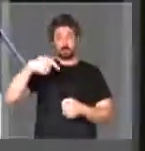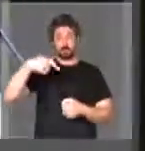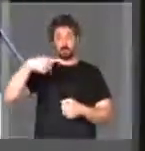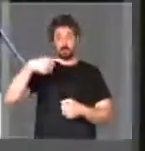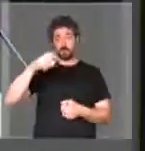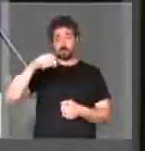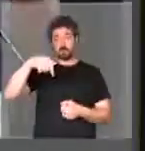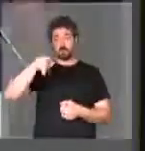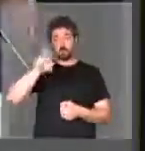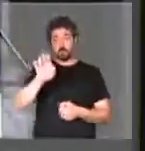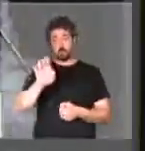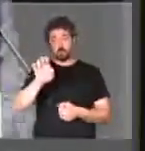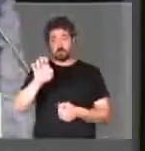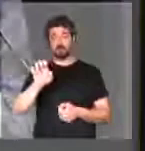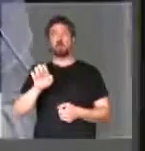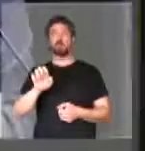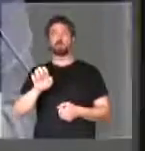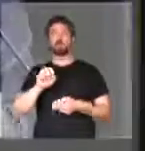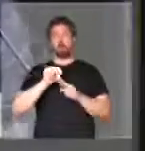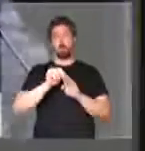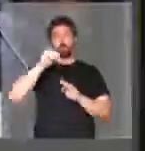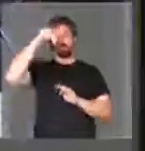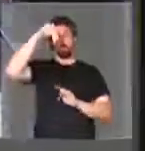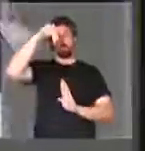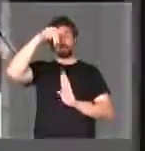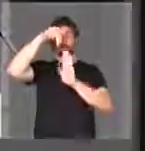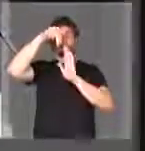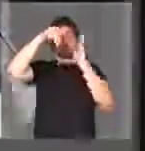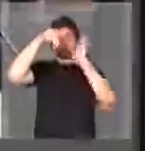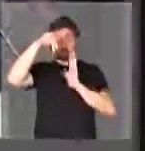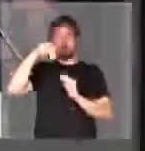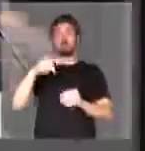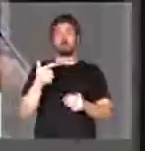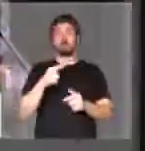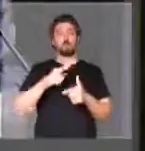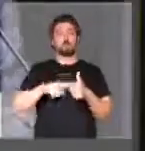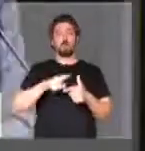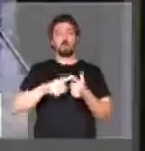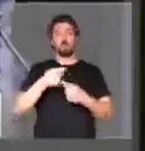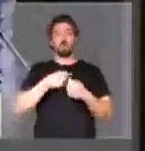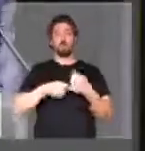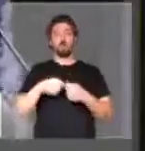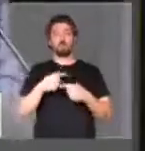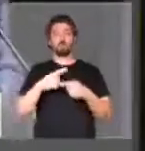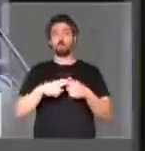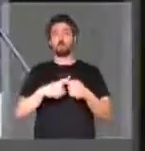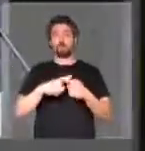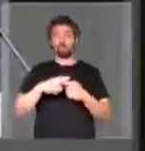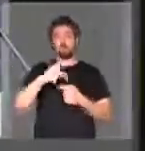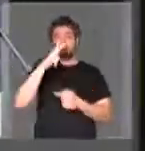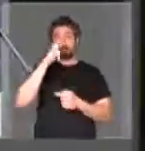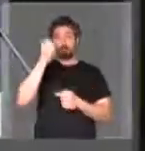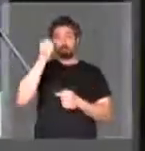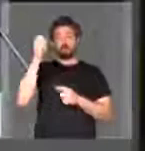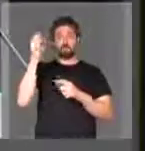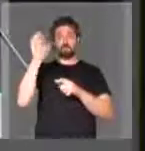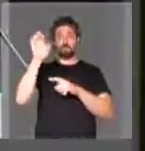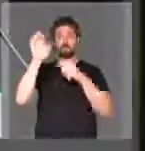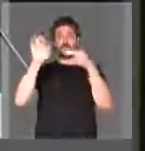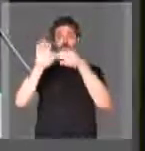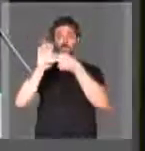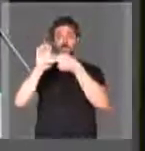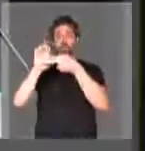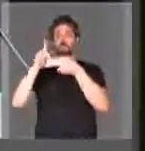no extremo norte do Brasil, não tem crise, mas não tem crise por causa da força do euro da